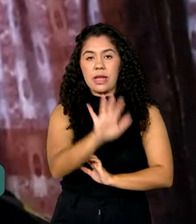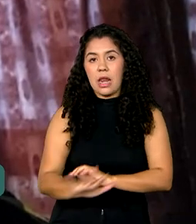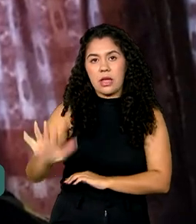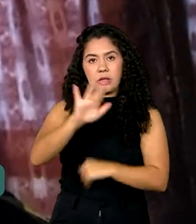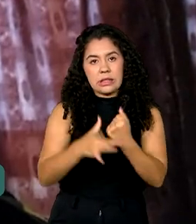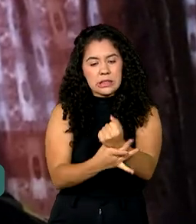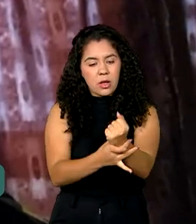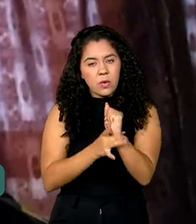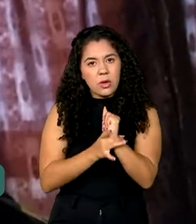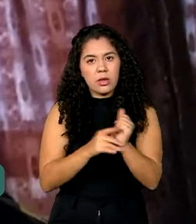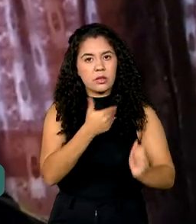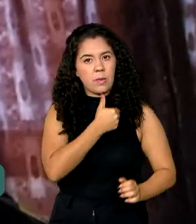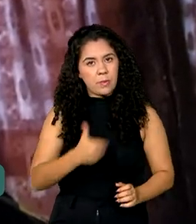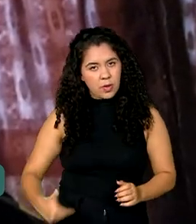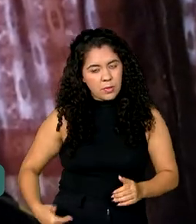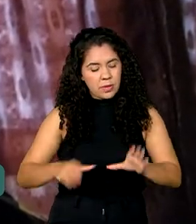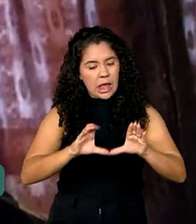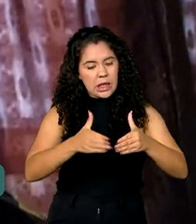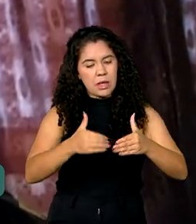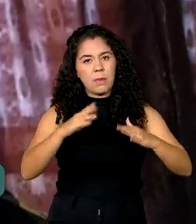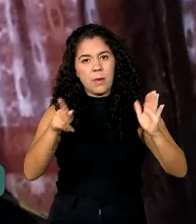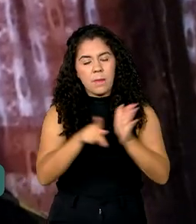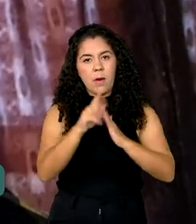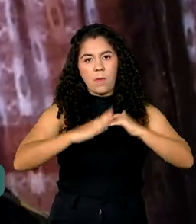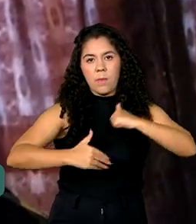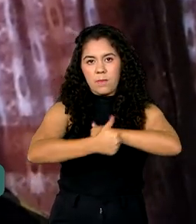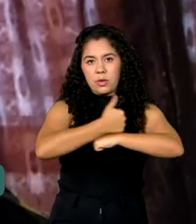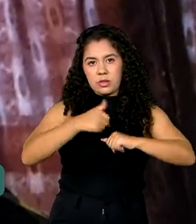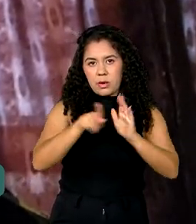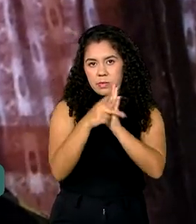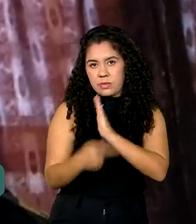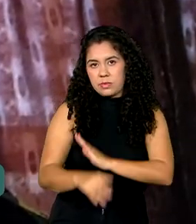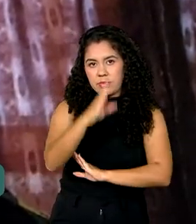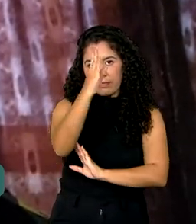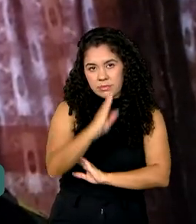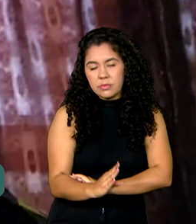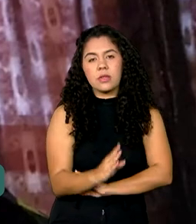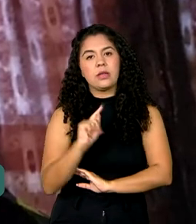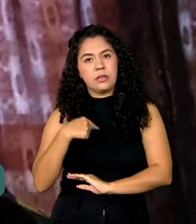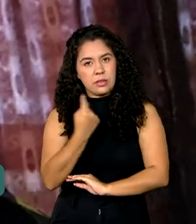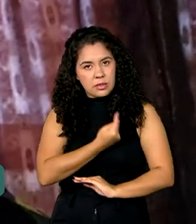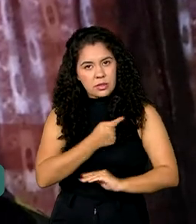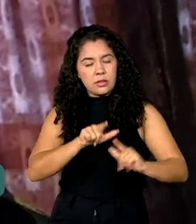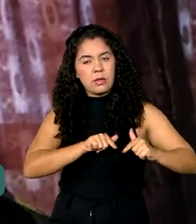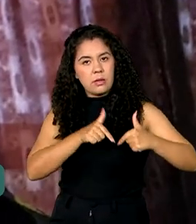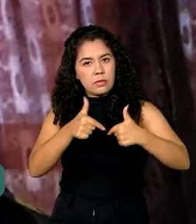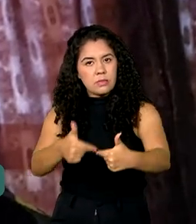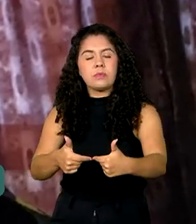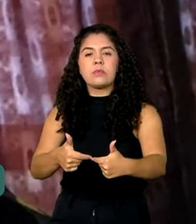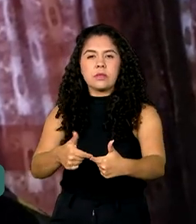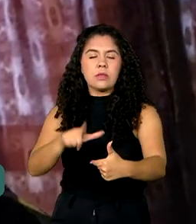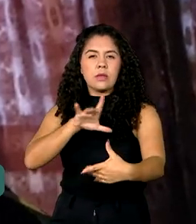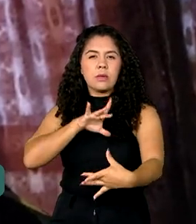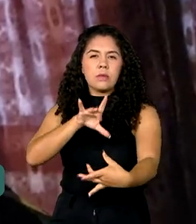brasileira. E estamos trabalhando junto com o efetivo de aproximadamente